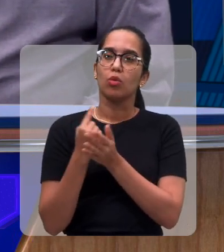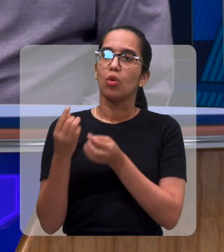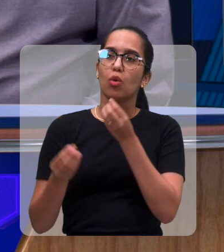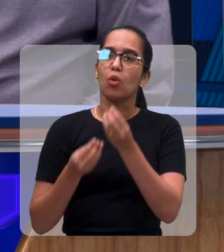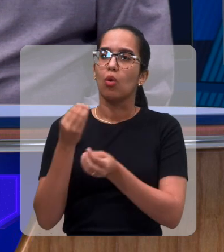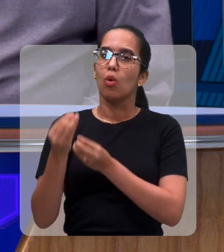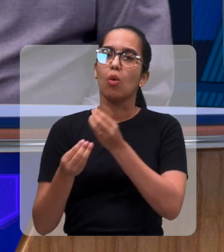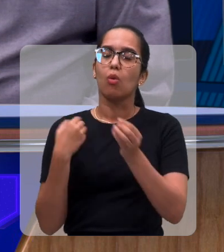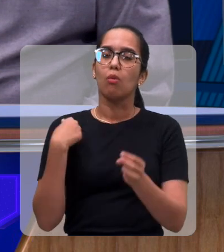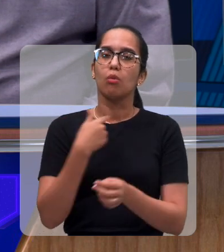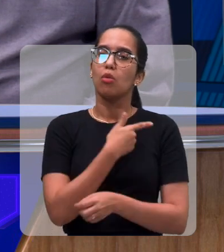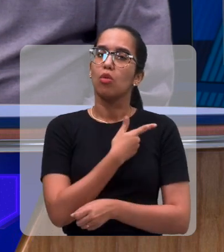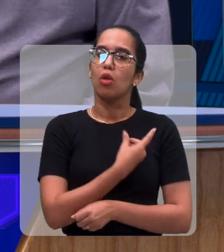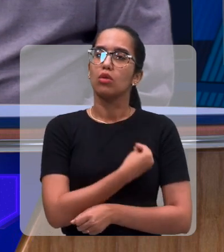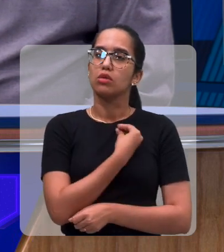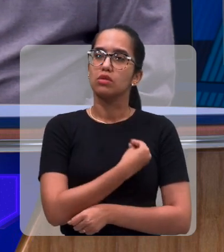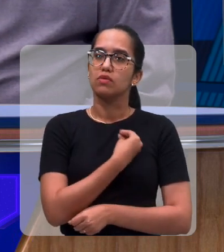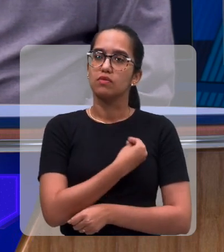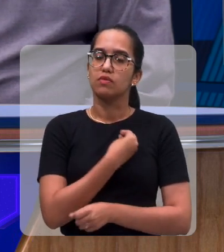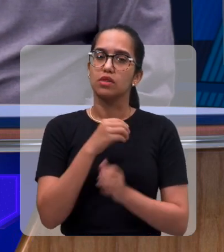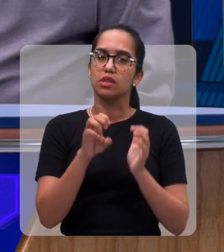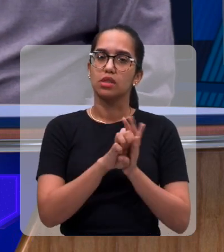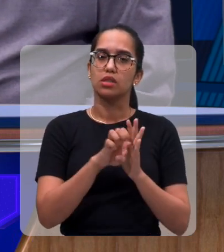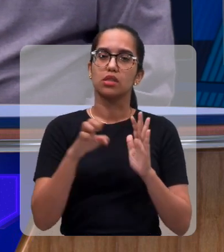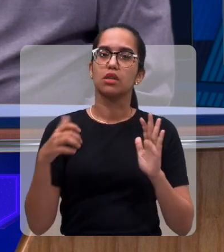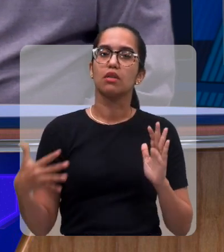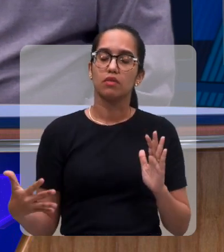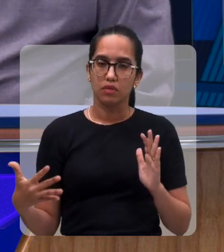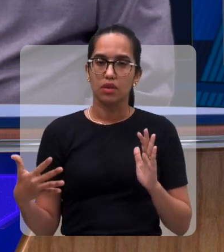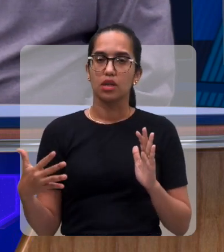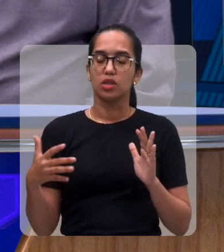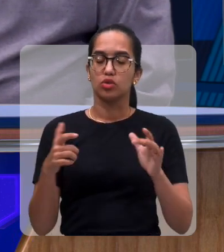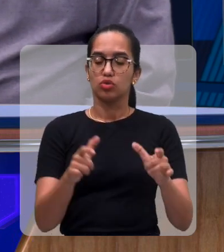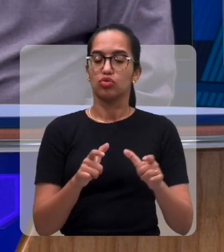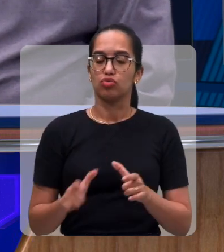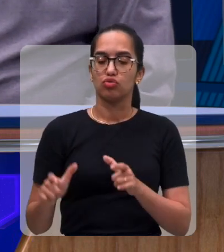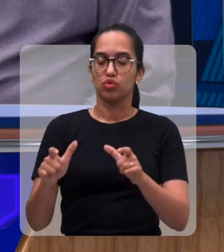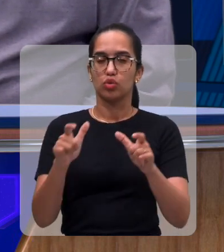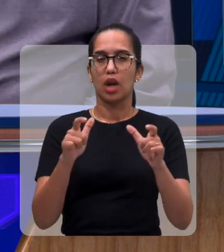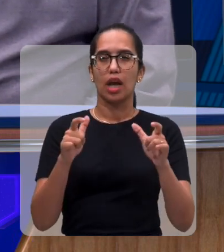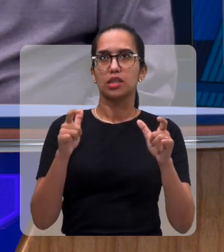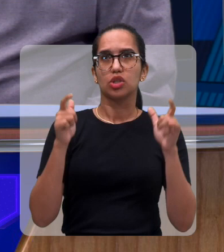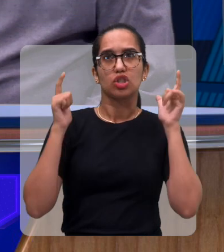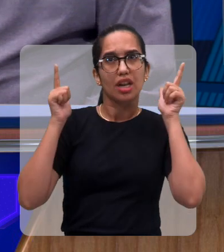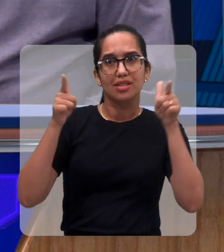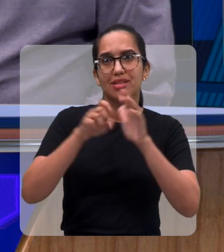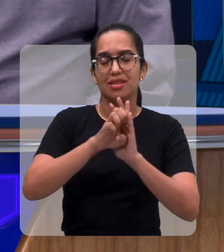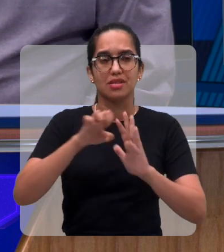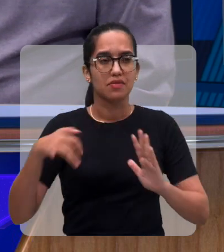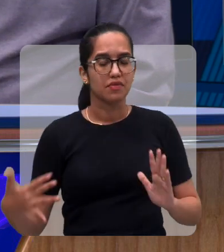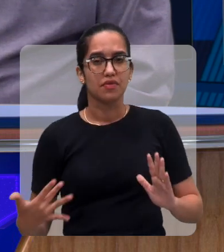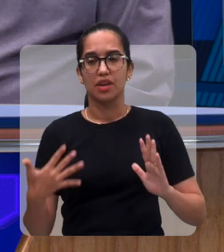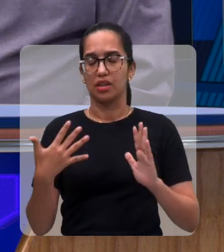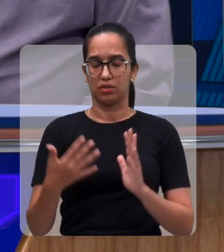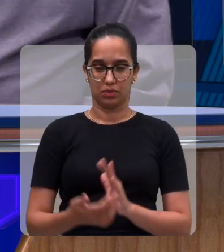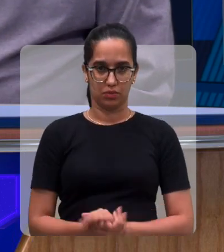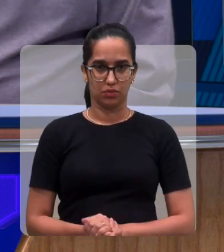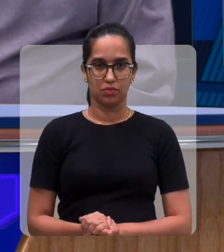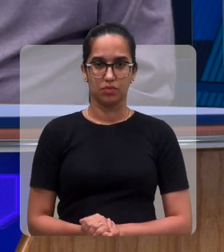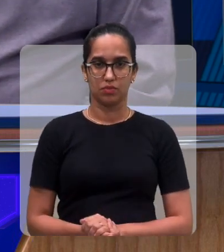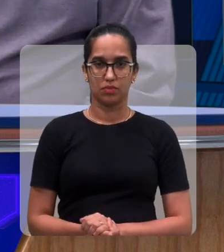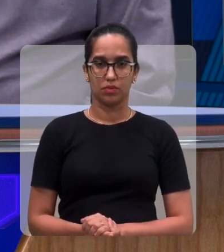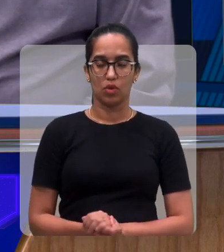nossa participação em eventos e locais de lazer, locais que estão proporcionando lazer.